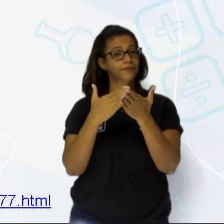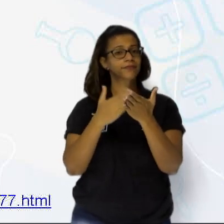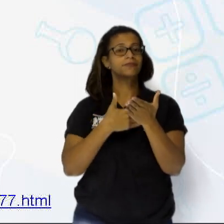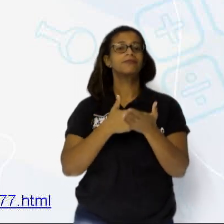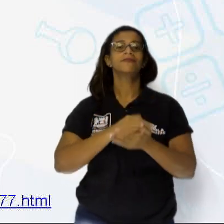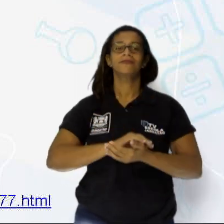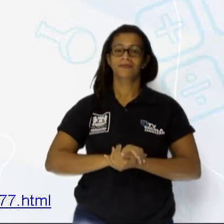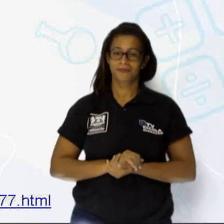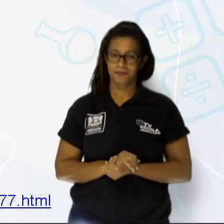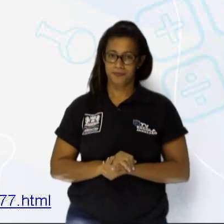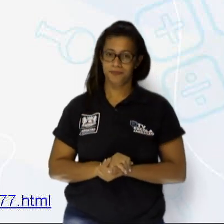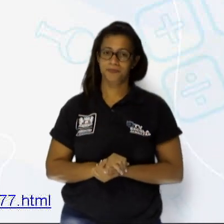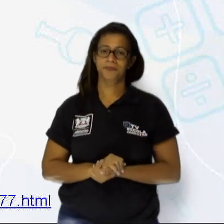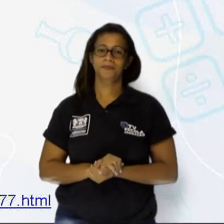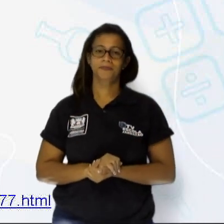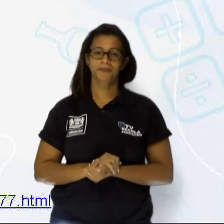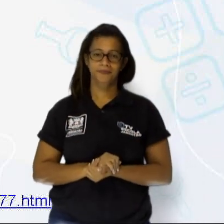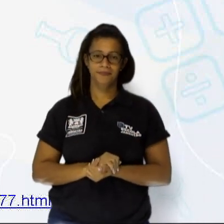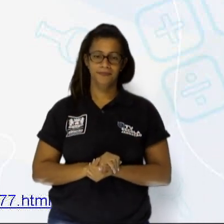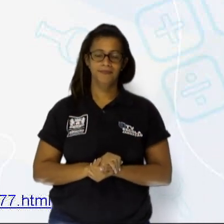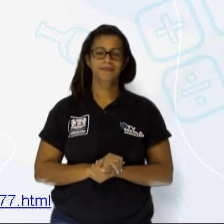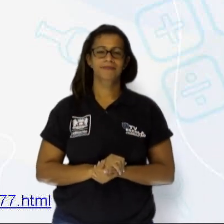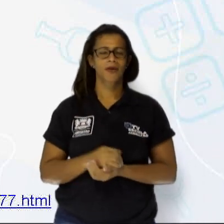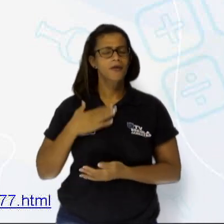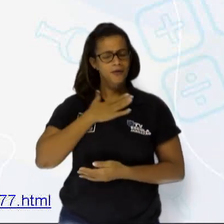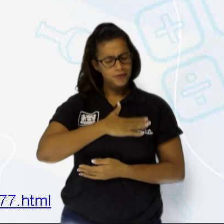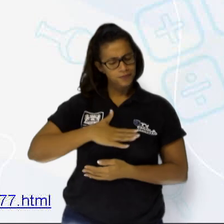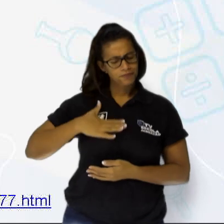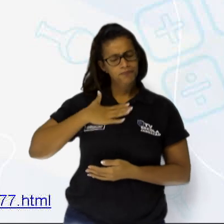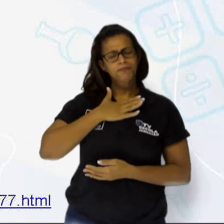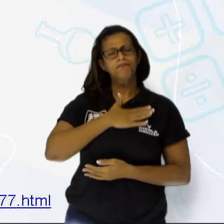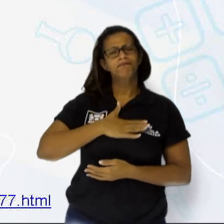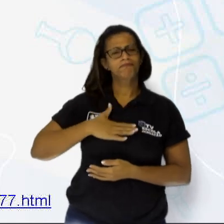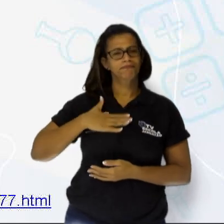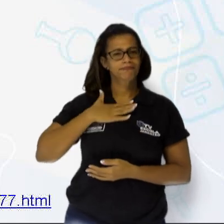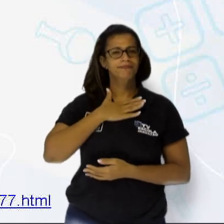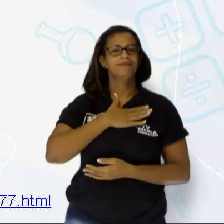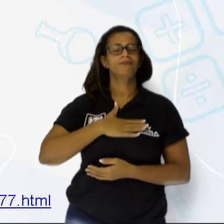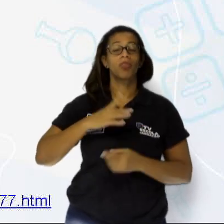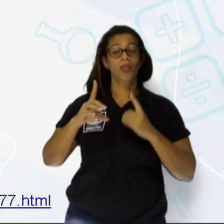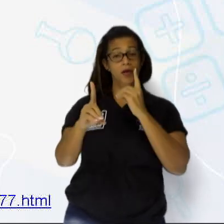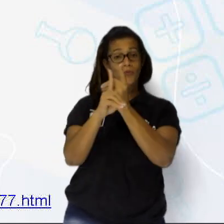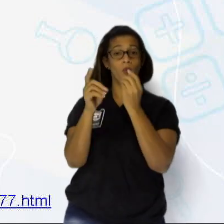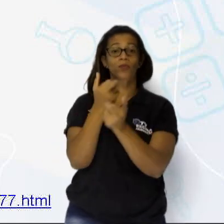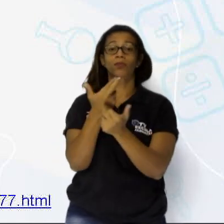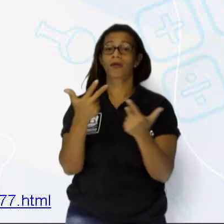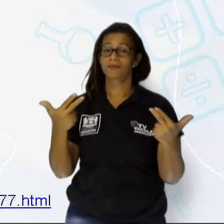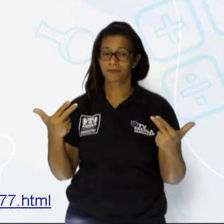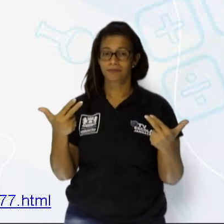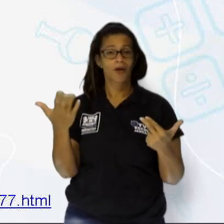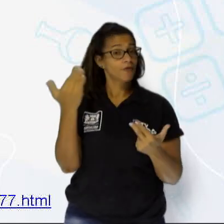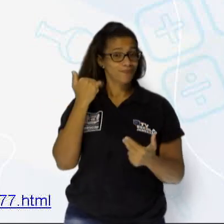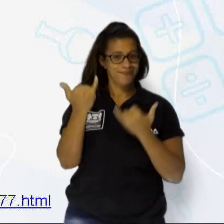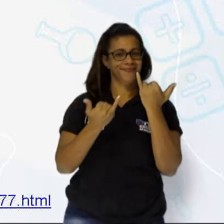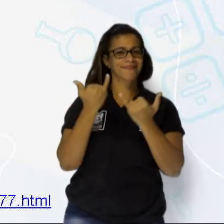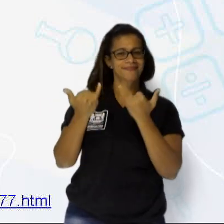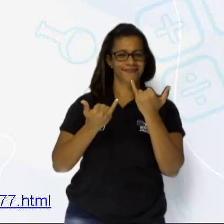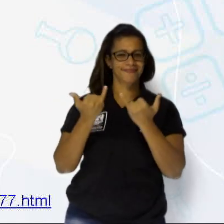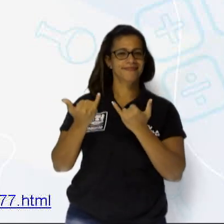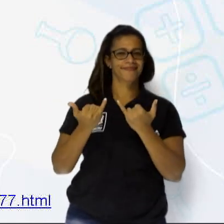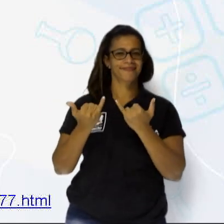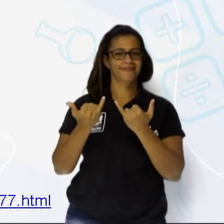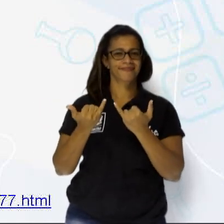lindo! Eu estou gostando muito de descobrir onde estão as coisas. Vamos brincar mais? Observe bem a